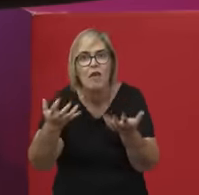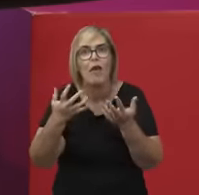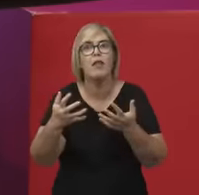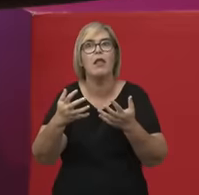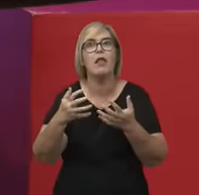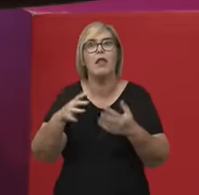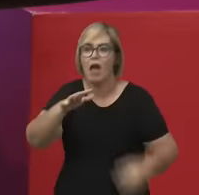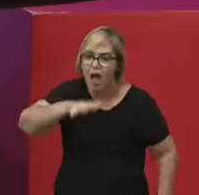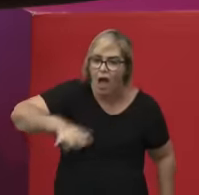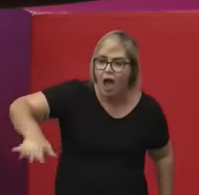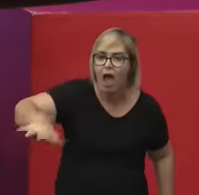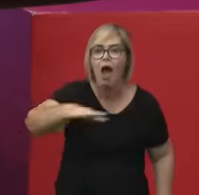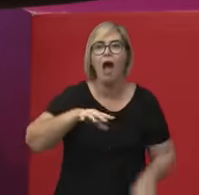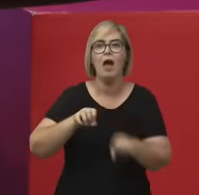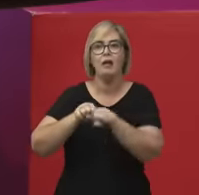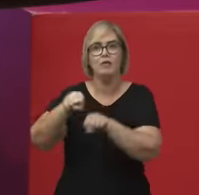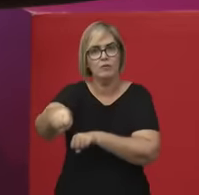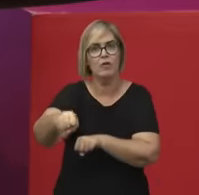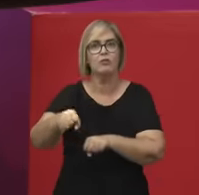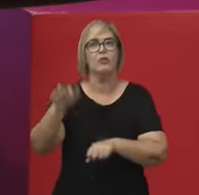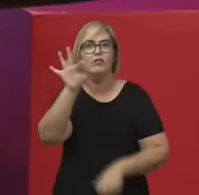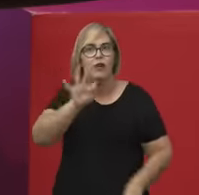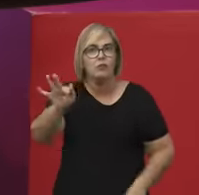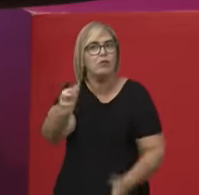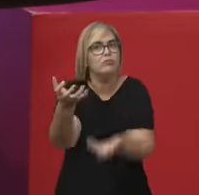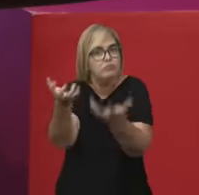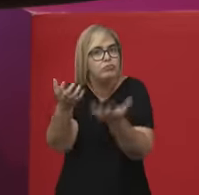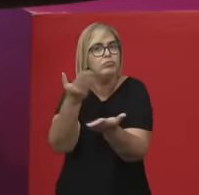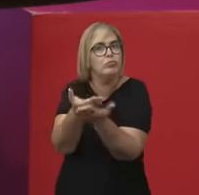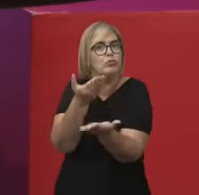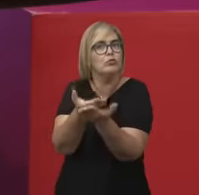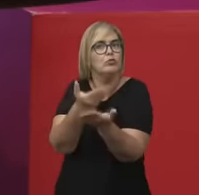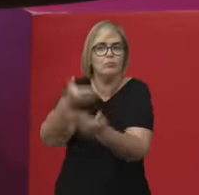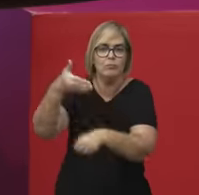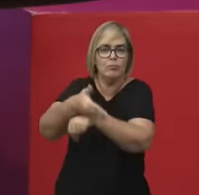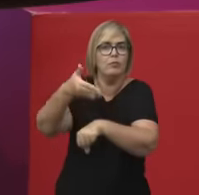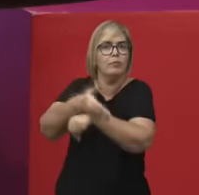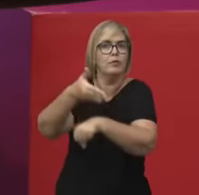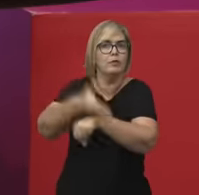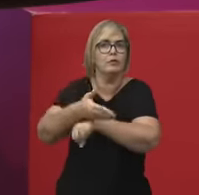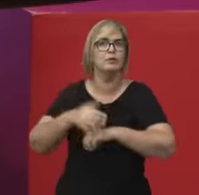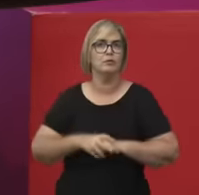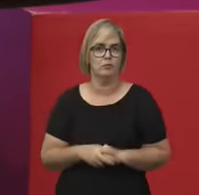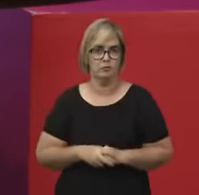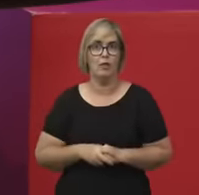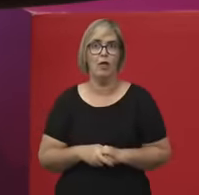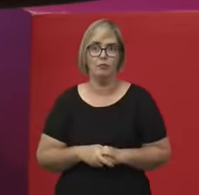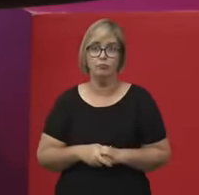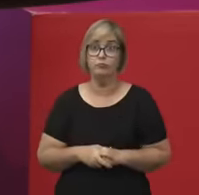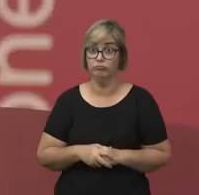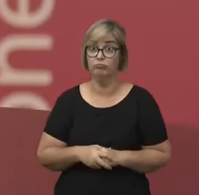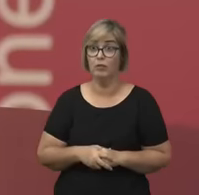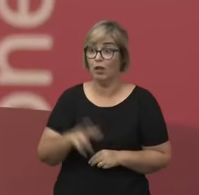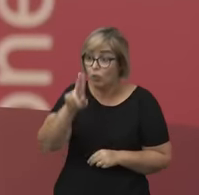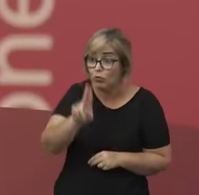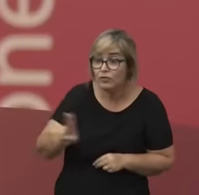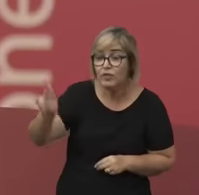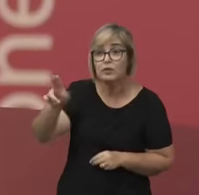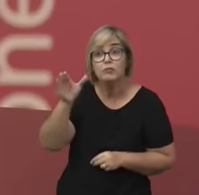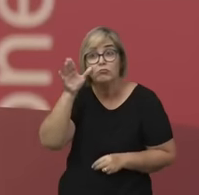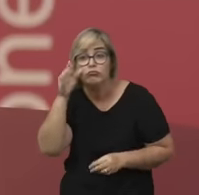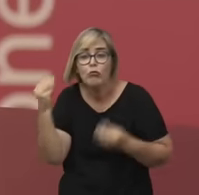vida pública e intelectual, de participarem das universidades. E